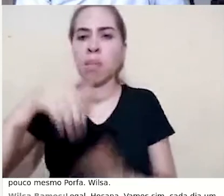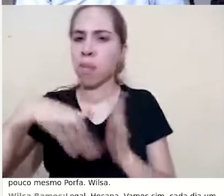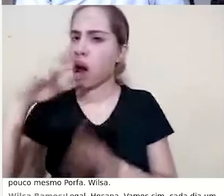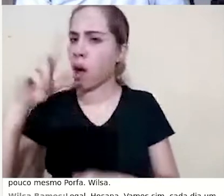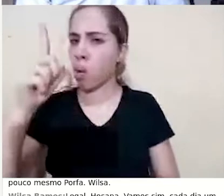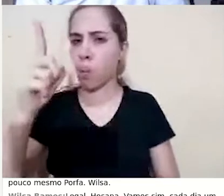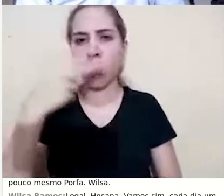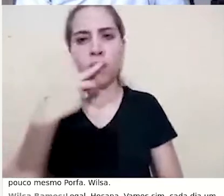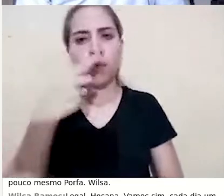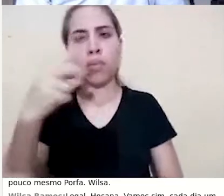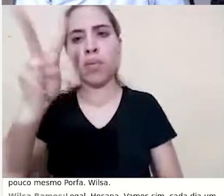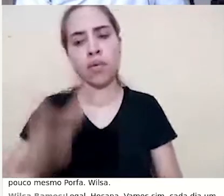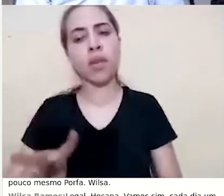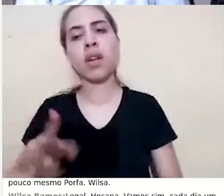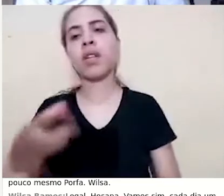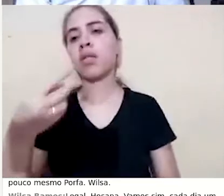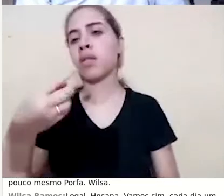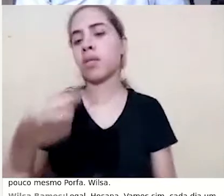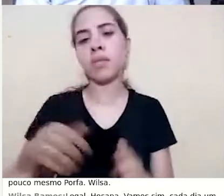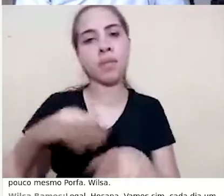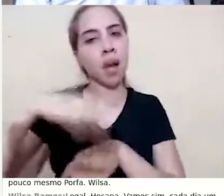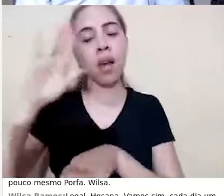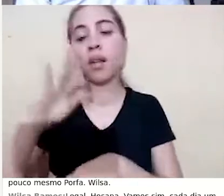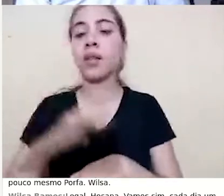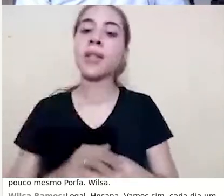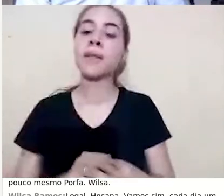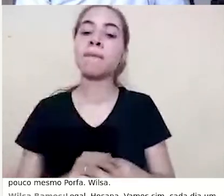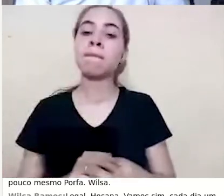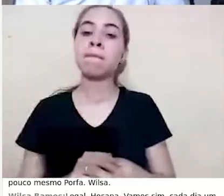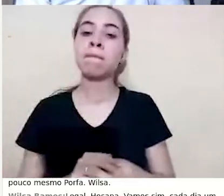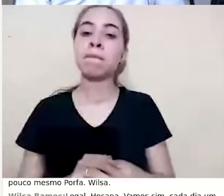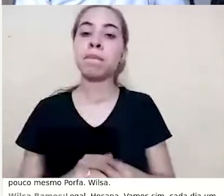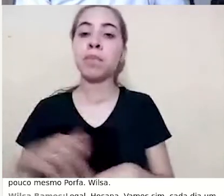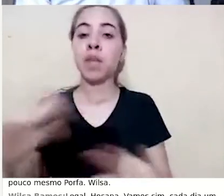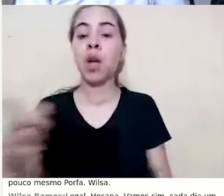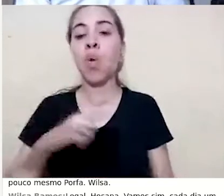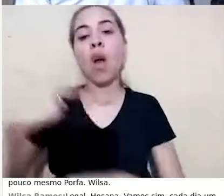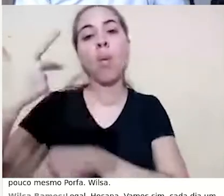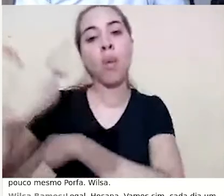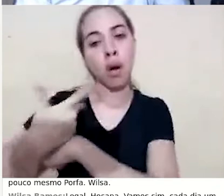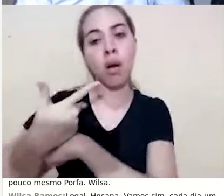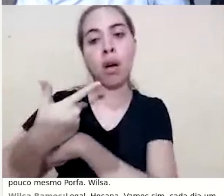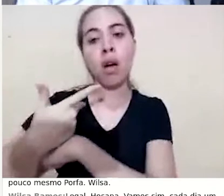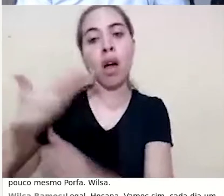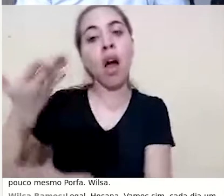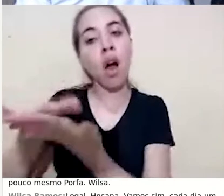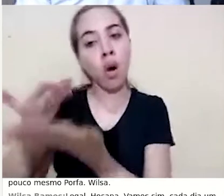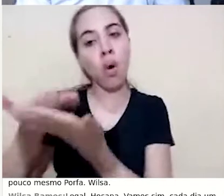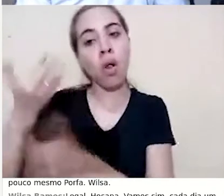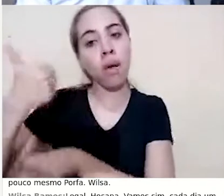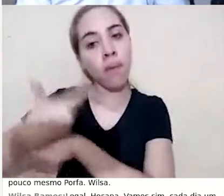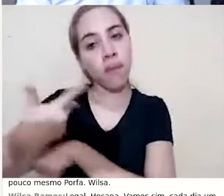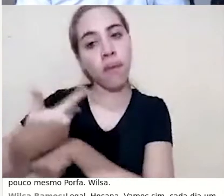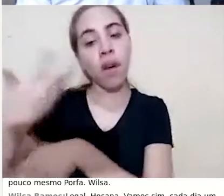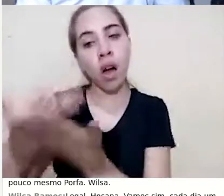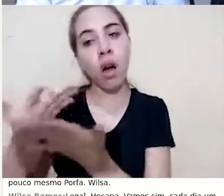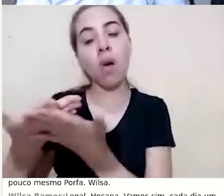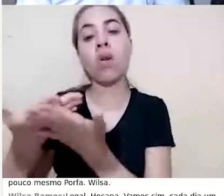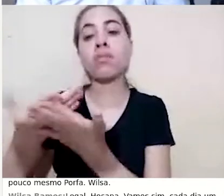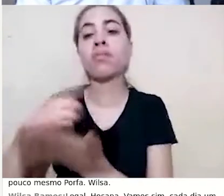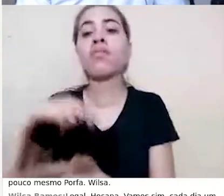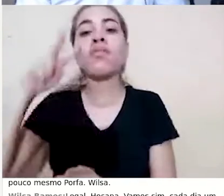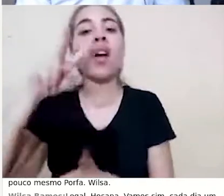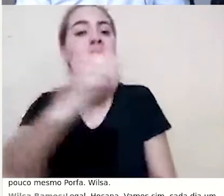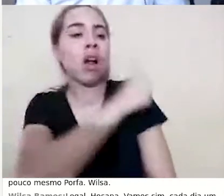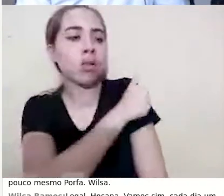e como ela é uma vídeo-aula, o simples fato do aluno ter assistido a